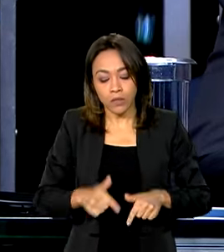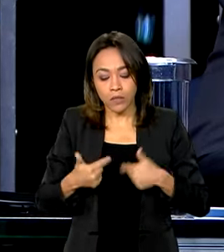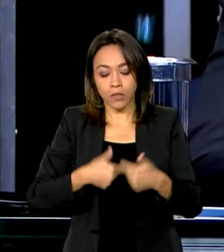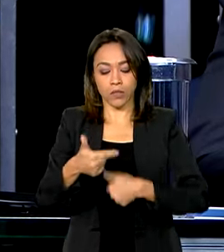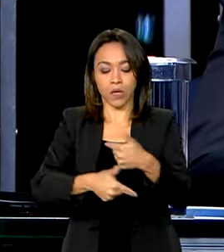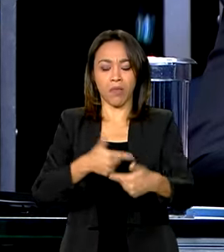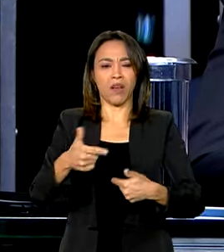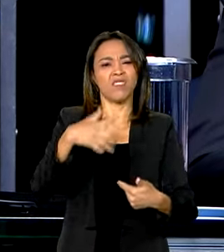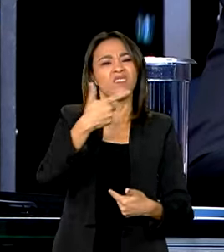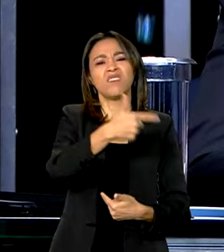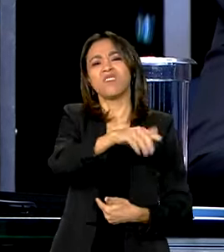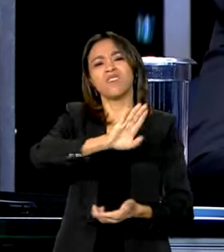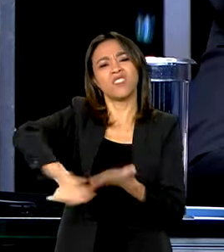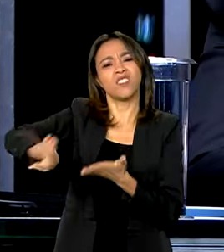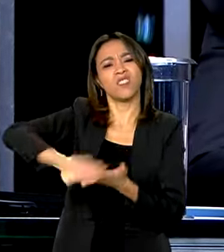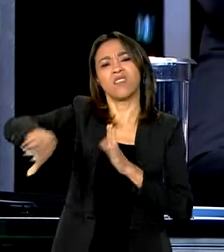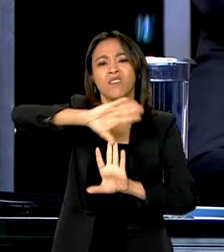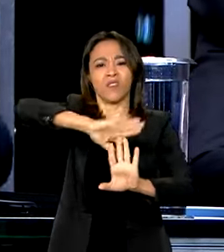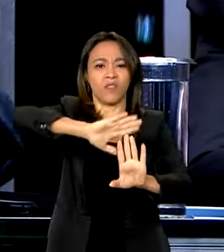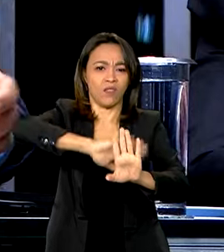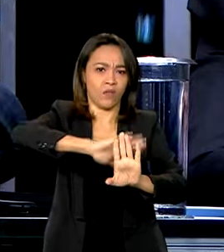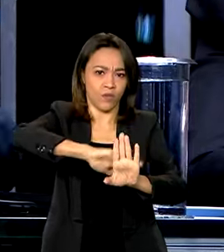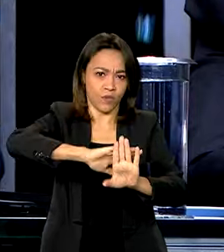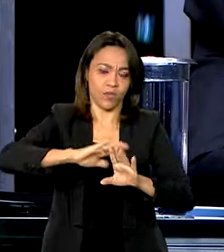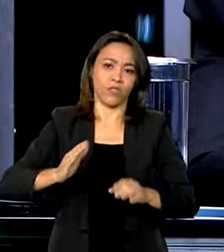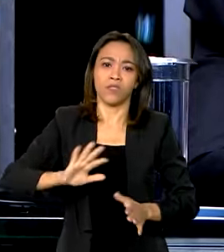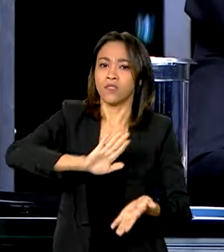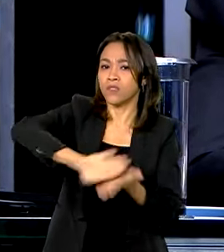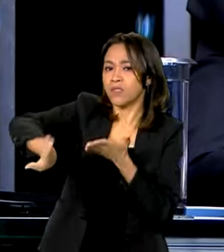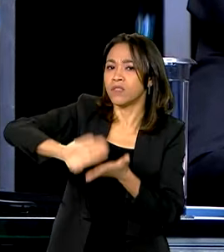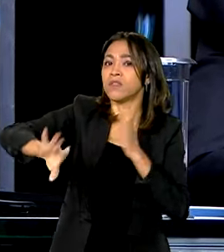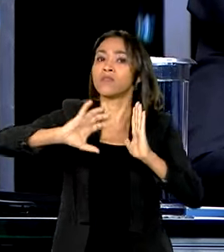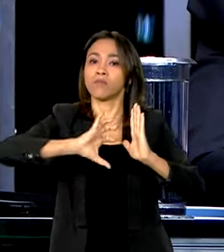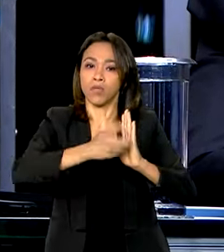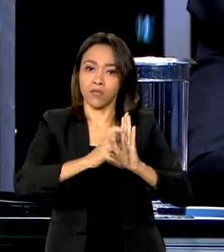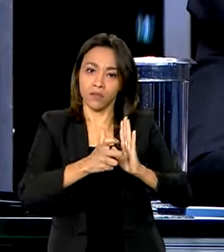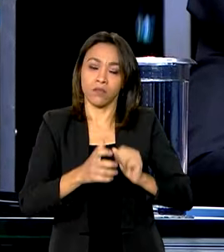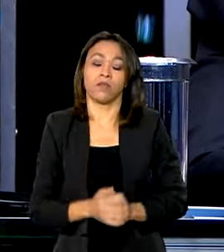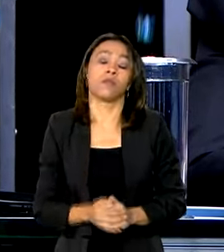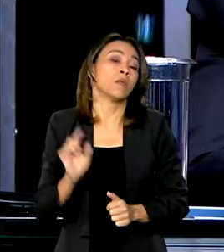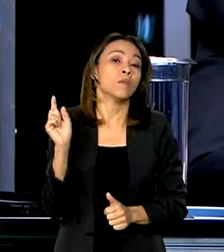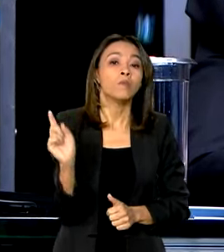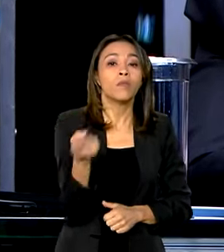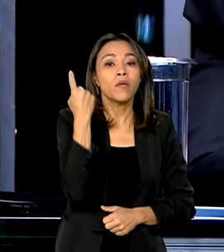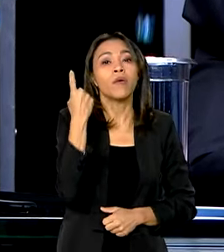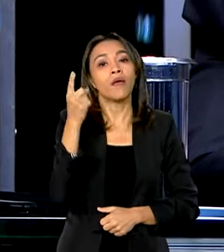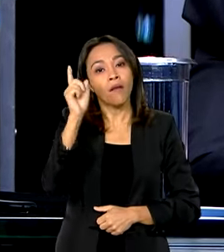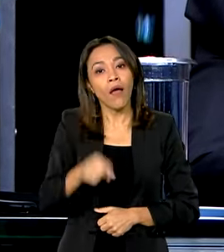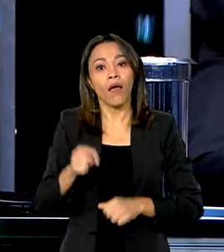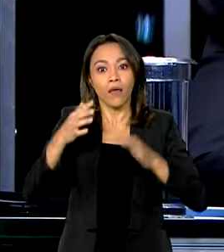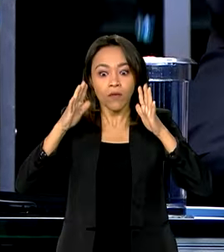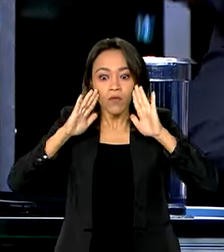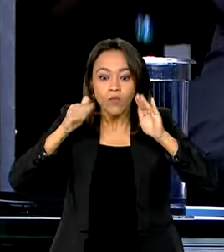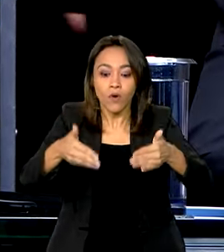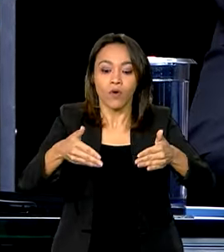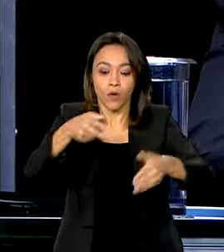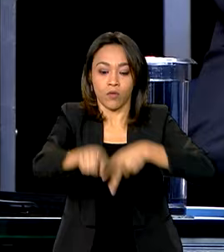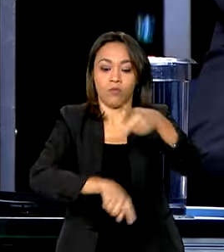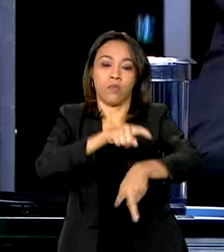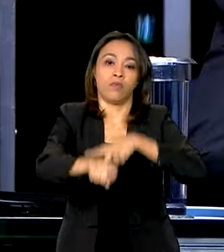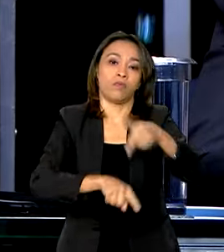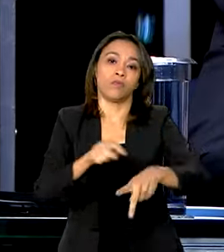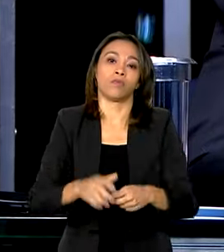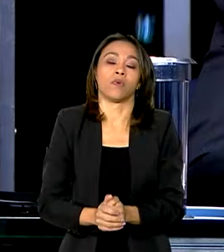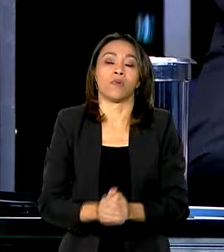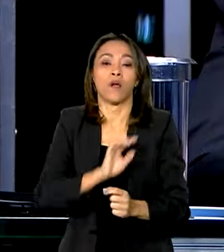ideológica ou partidária. Em primeiro lugar, em primeiro lugar, tem e está o povo gaúcho. O objetivo é